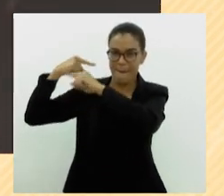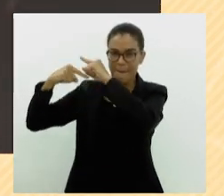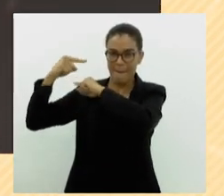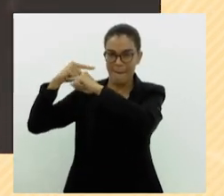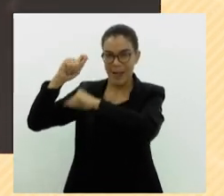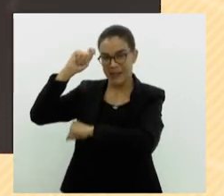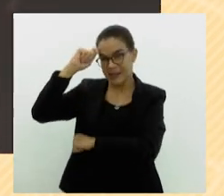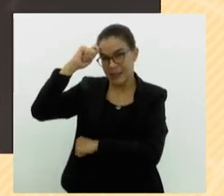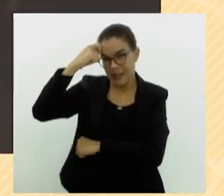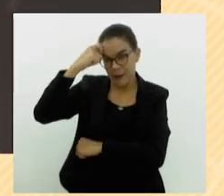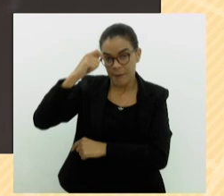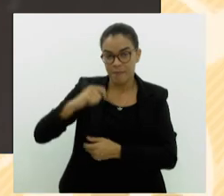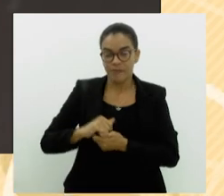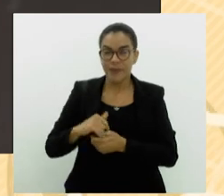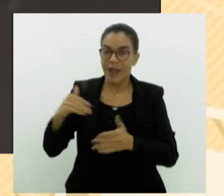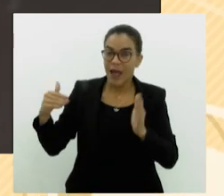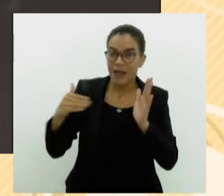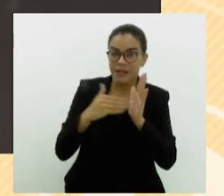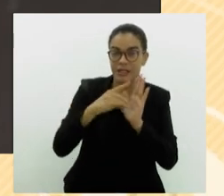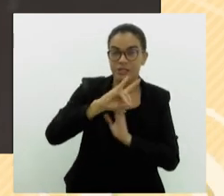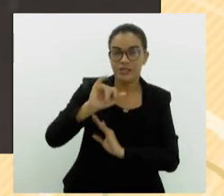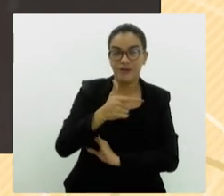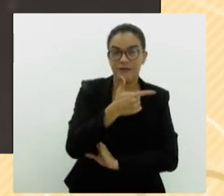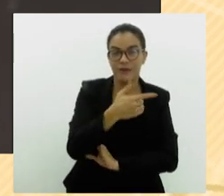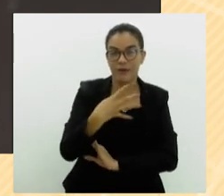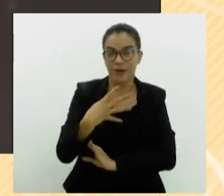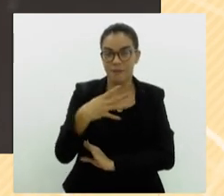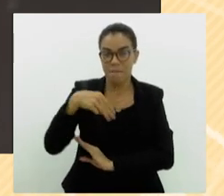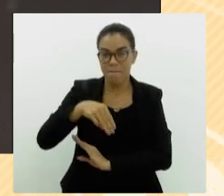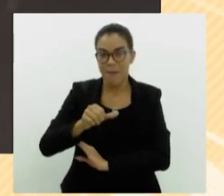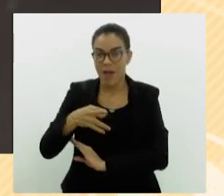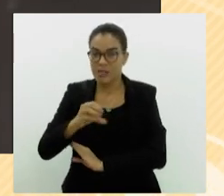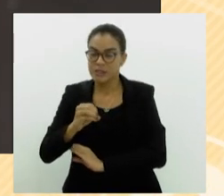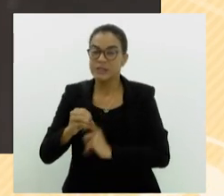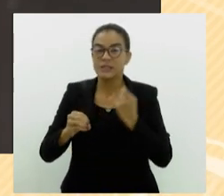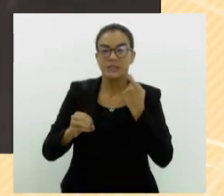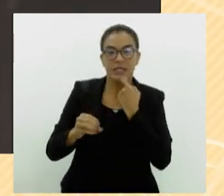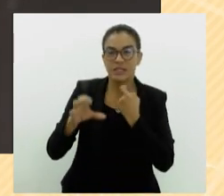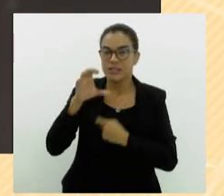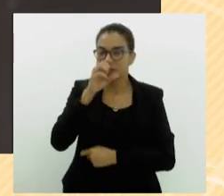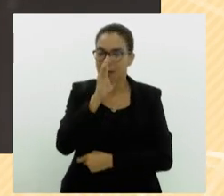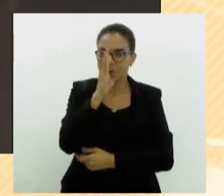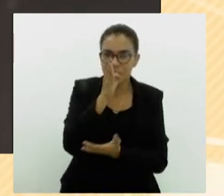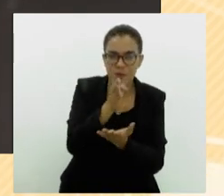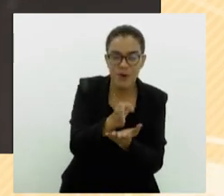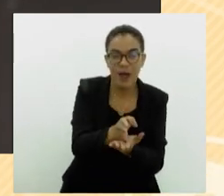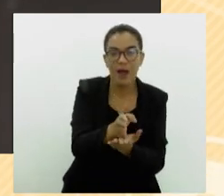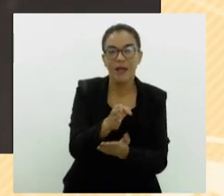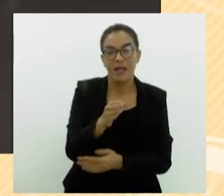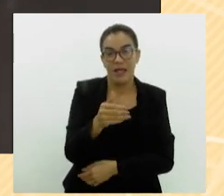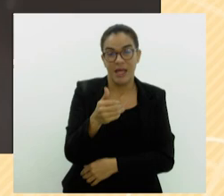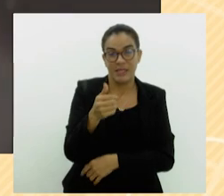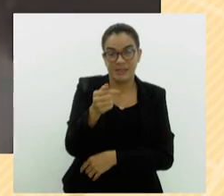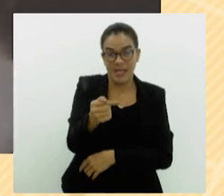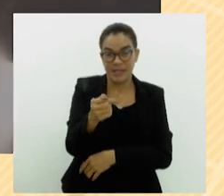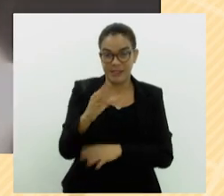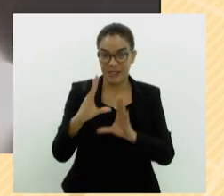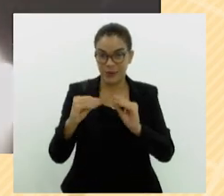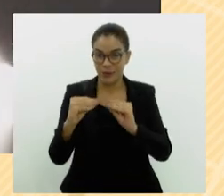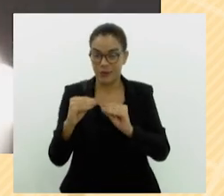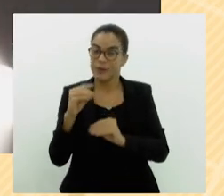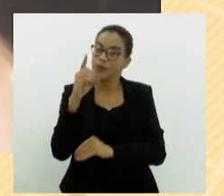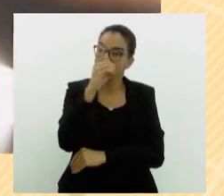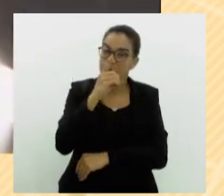país. A temporada vai até o dia 24 de março, sempre sextas e sábados, às 8 horas da noite e aos domingos,